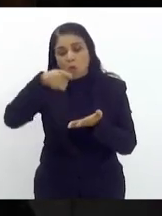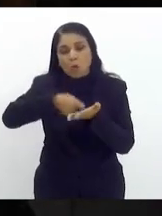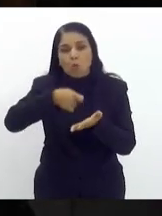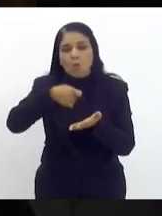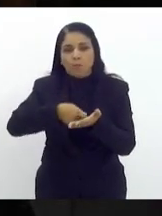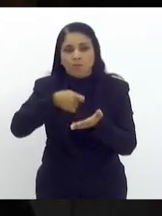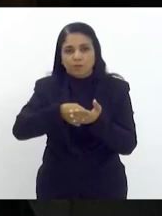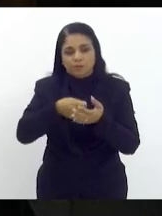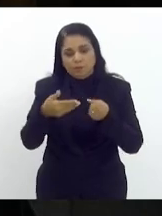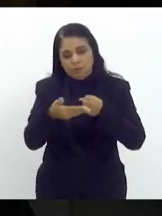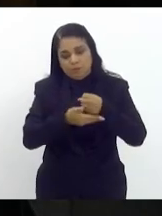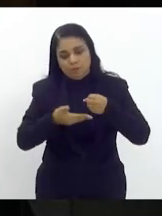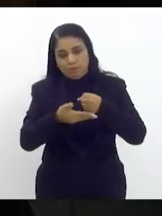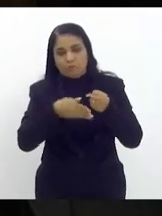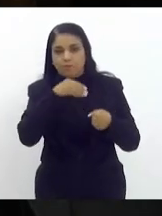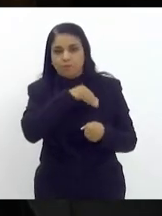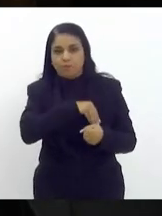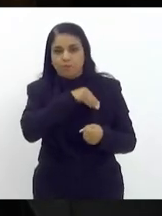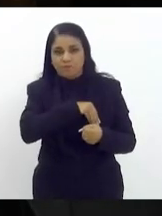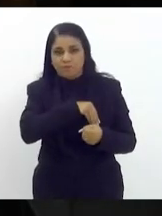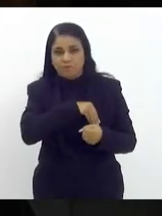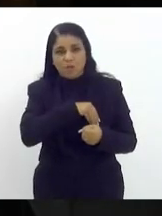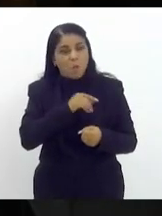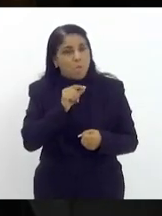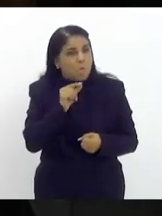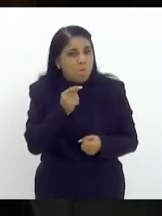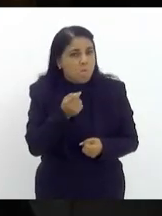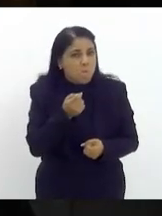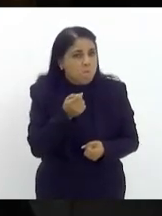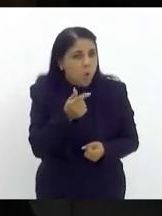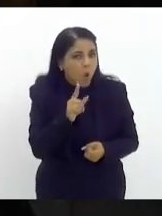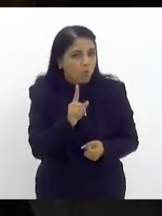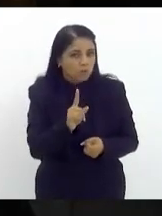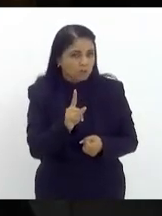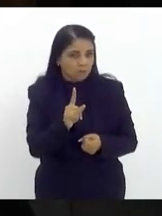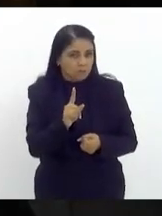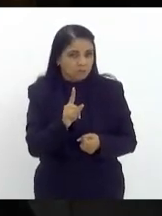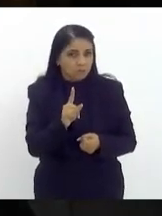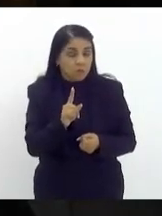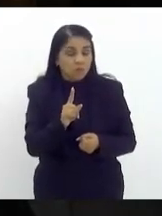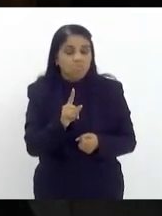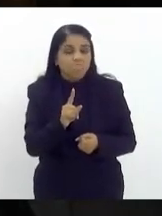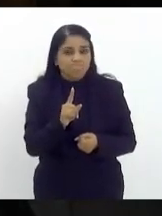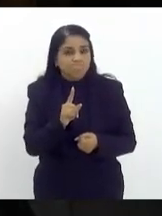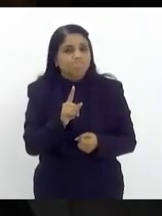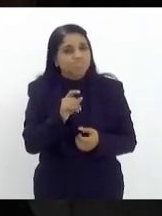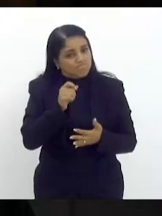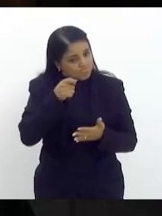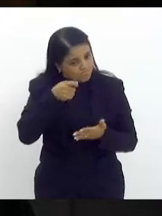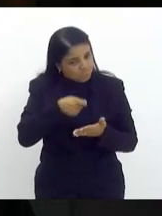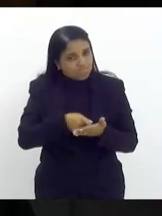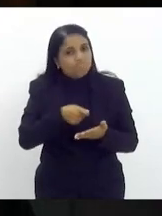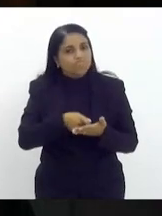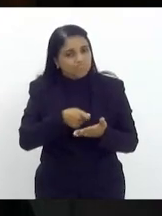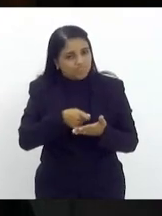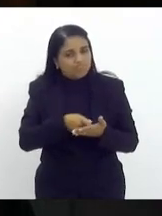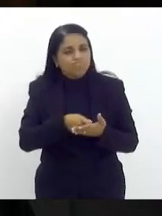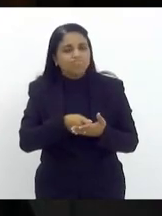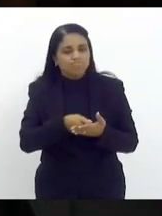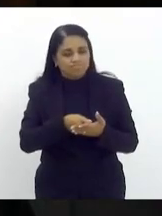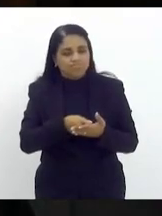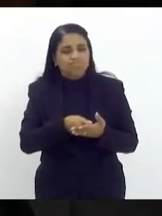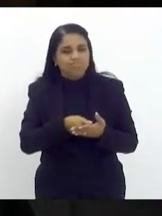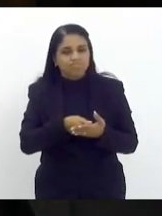magistério e não vinha descumprindo um pouquinho não vinha descumprindo muito o salário do